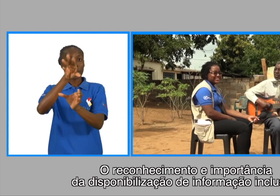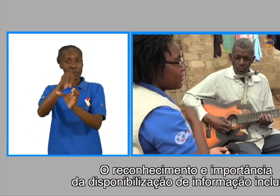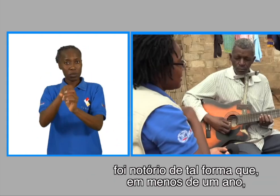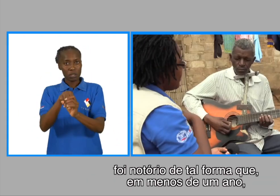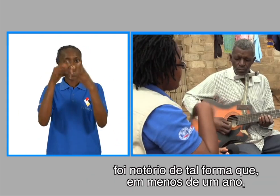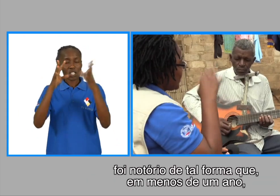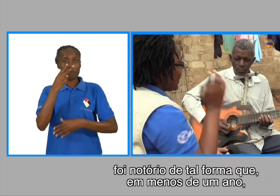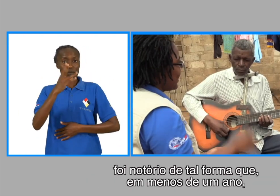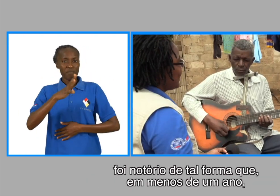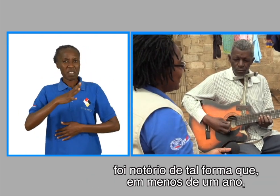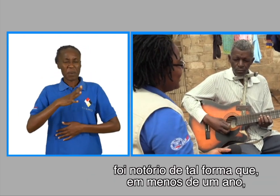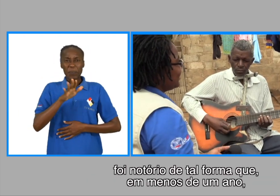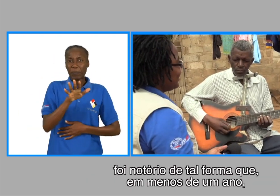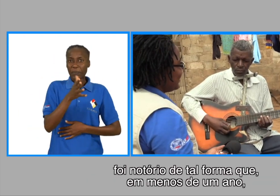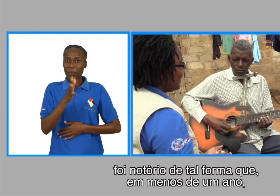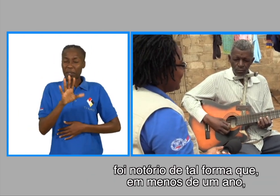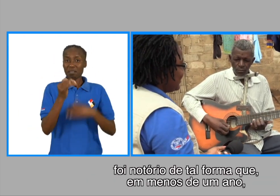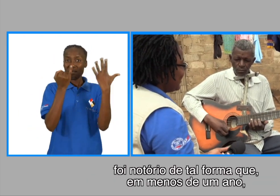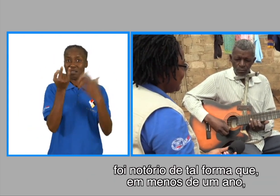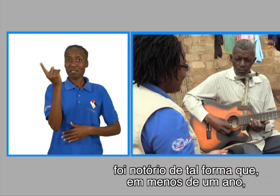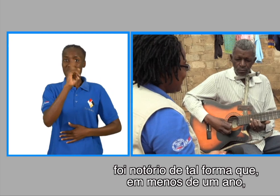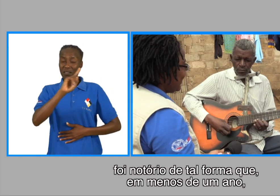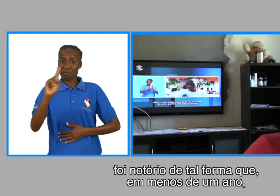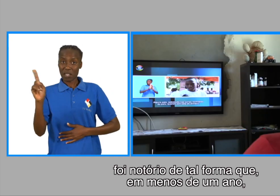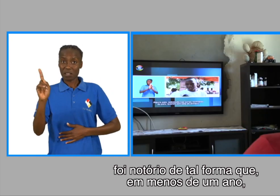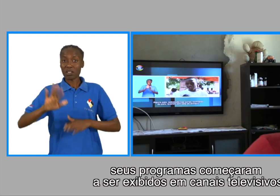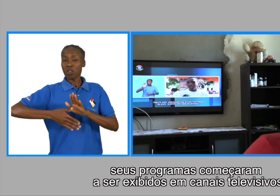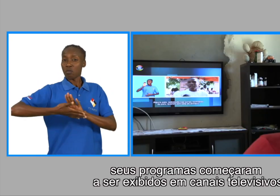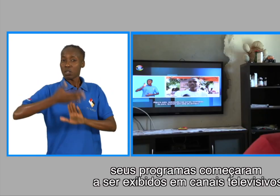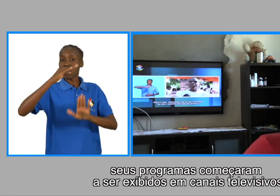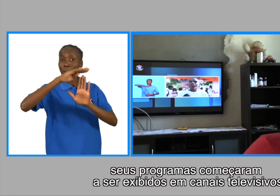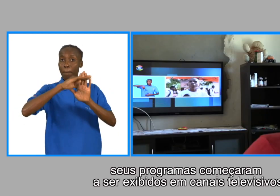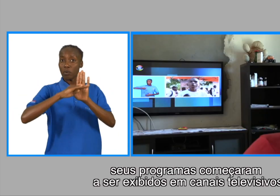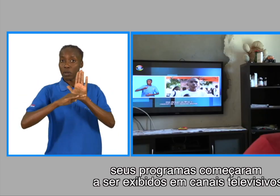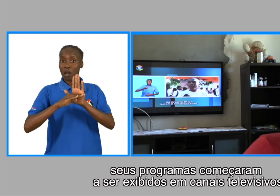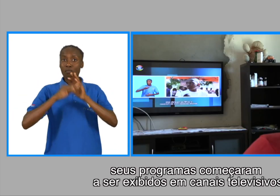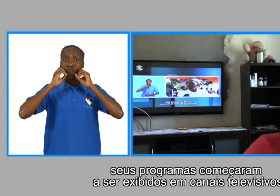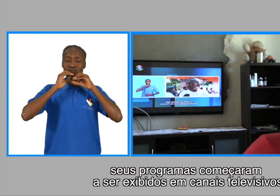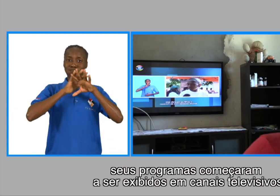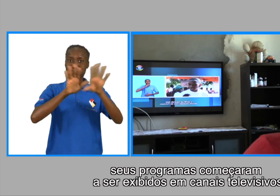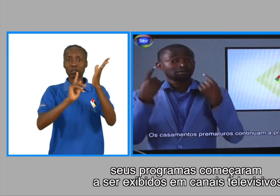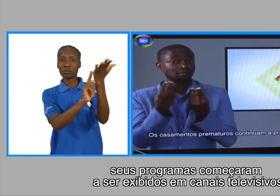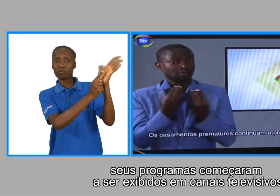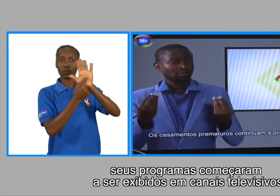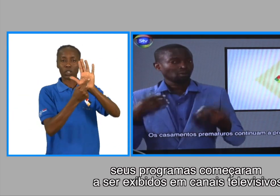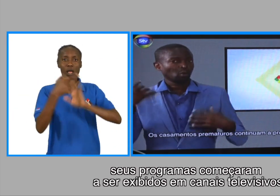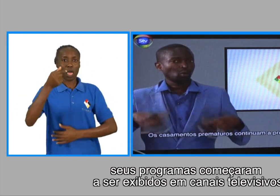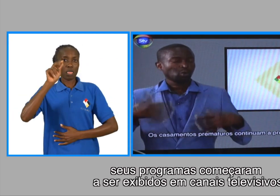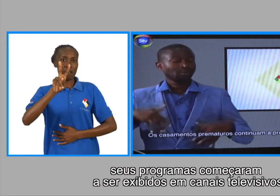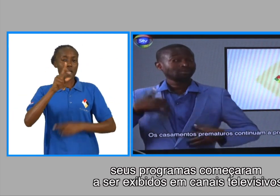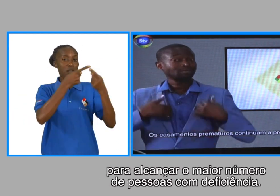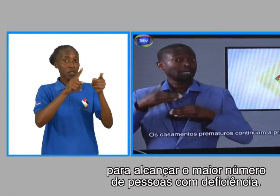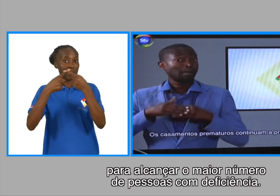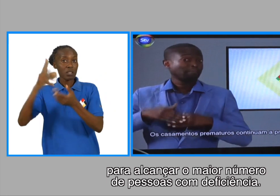inclusiva foi notório, de tal forma que, em menos de um ano, seus programas começaram a ser exibidos em canais